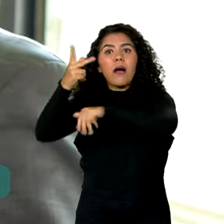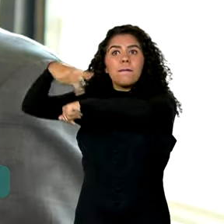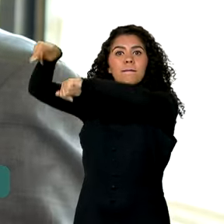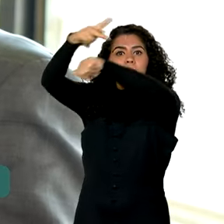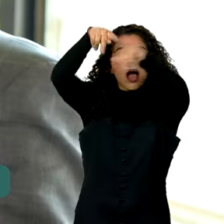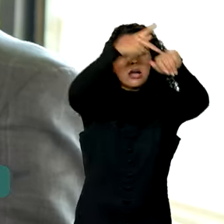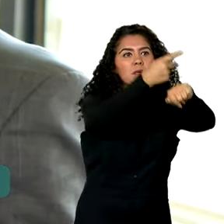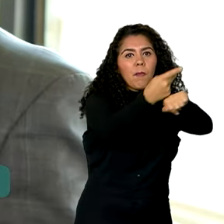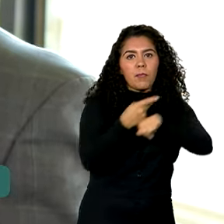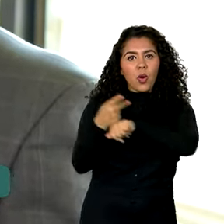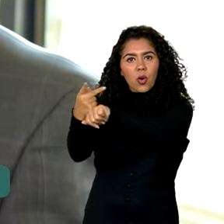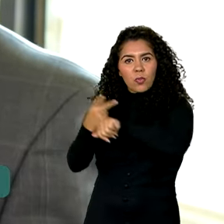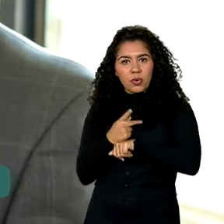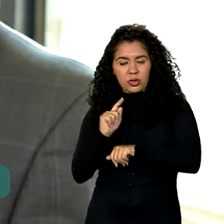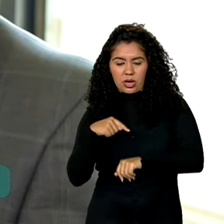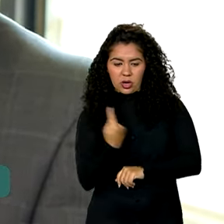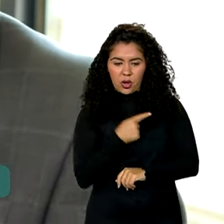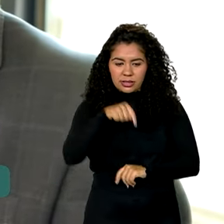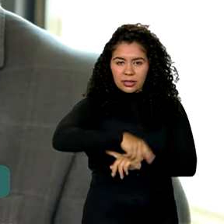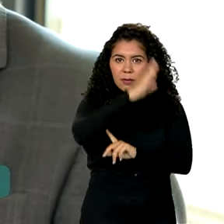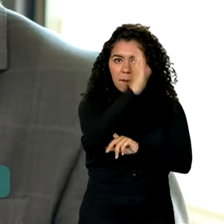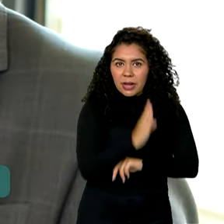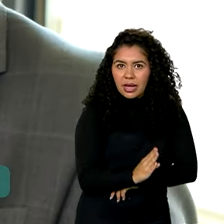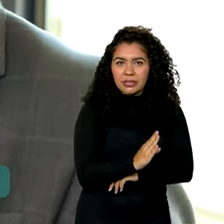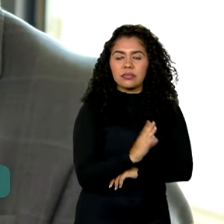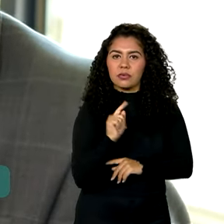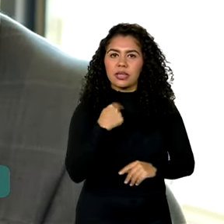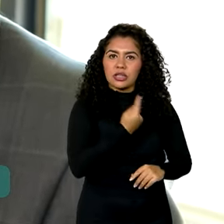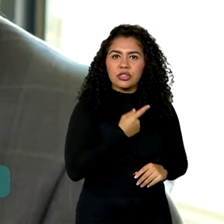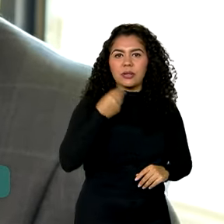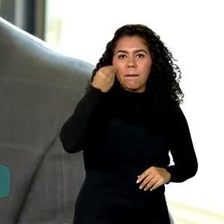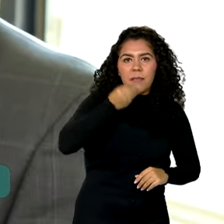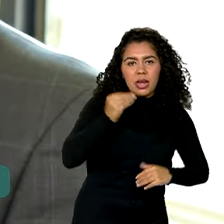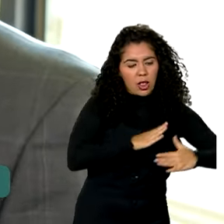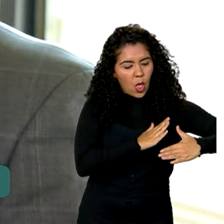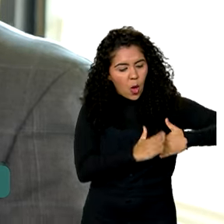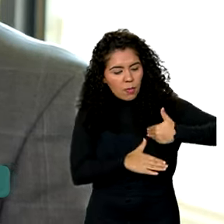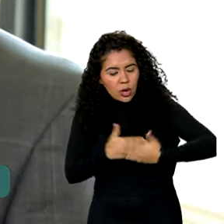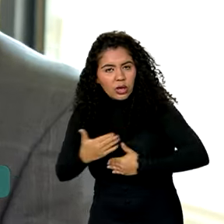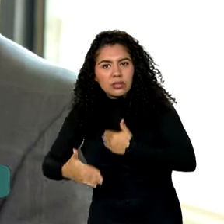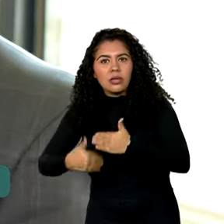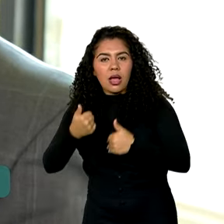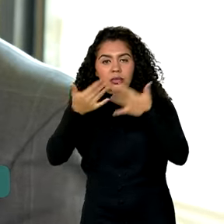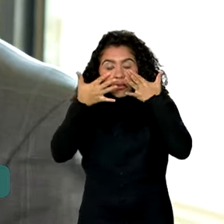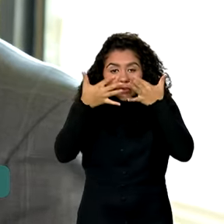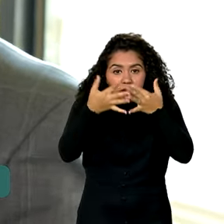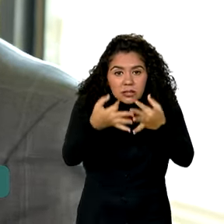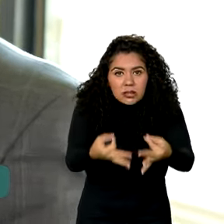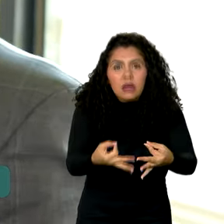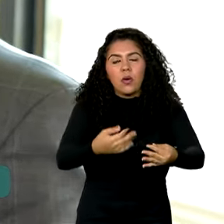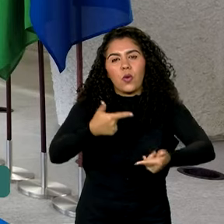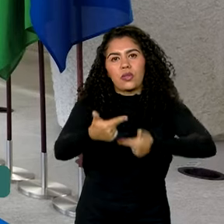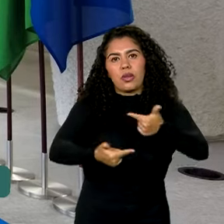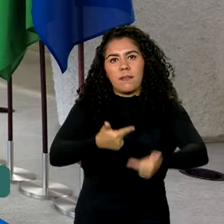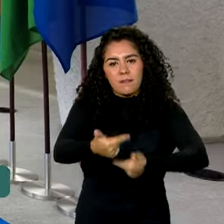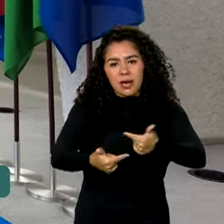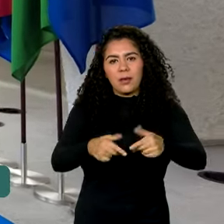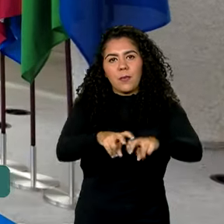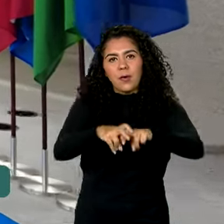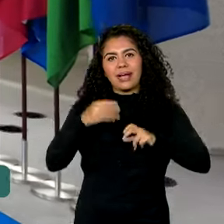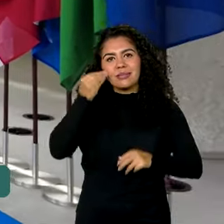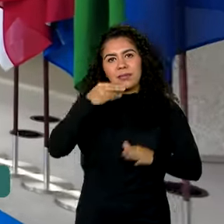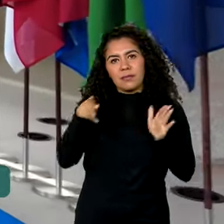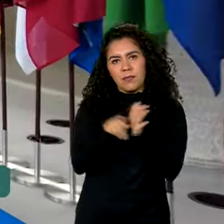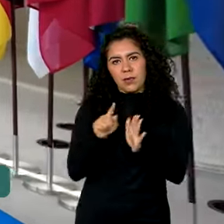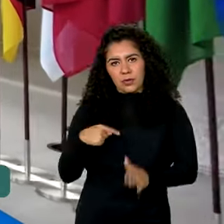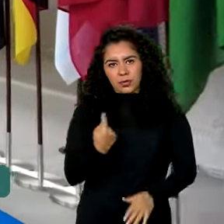a experiência que o Brasil tem no processo de olhar o mundo do trabalho com a experiência que temos. A Coalizão